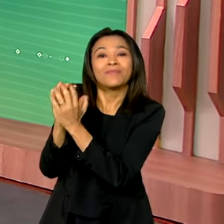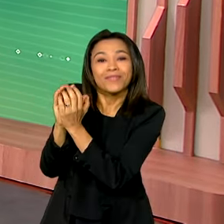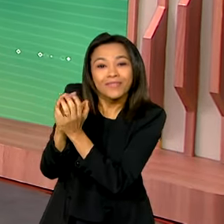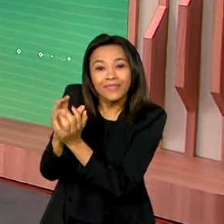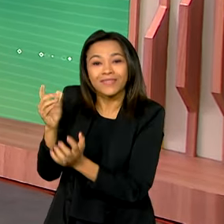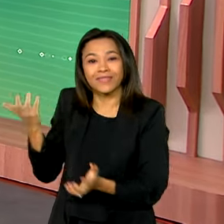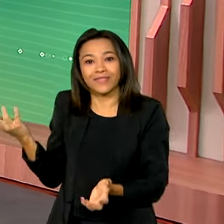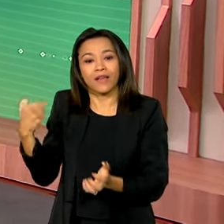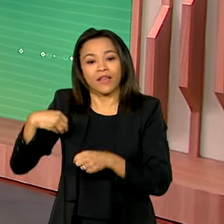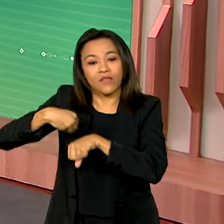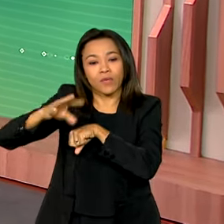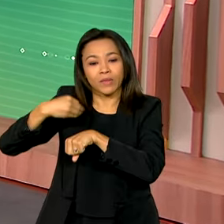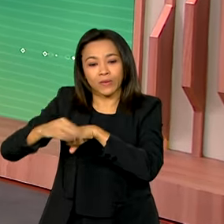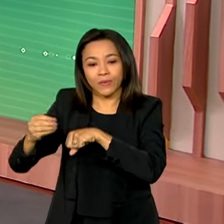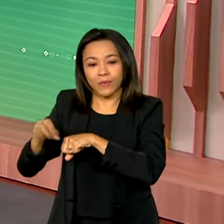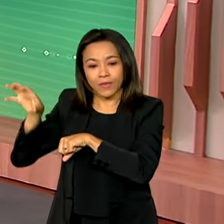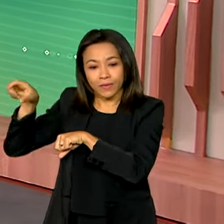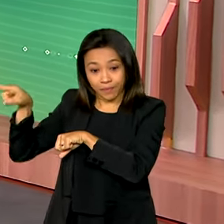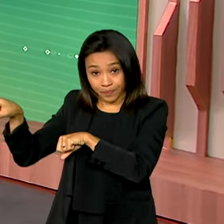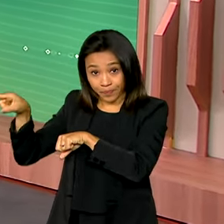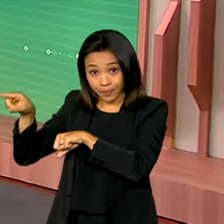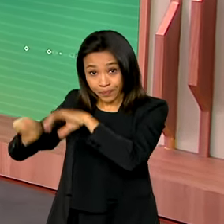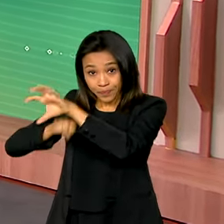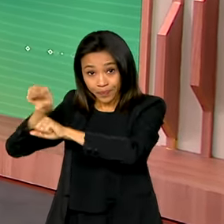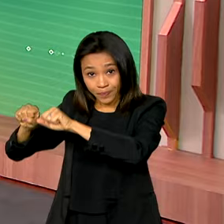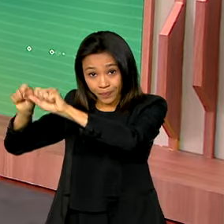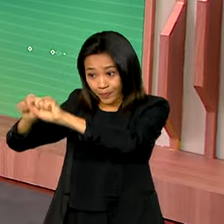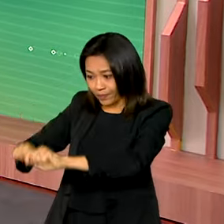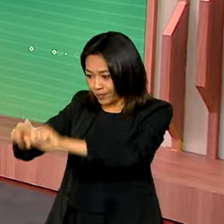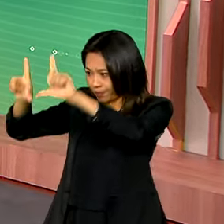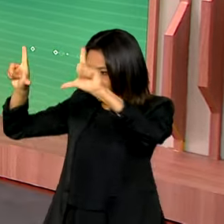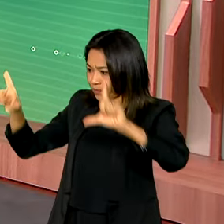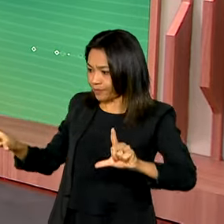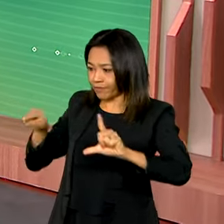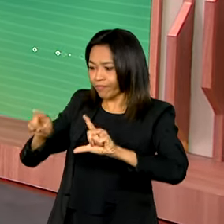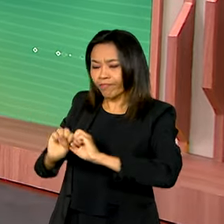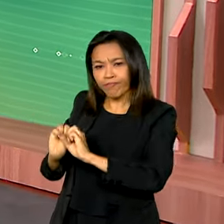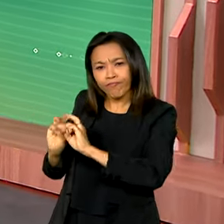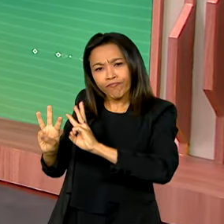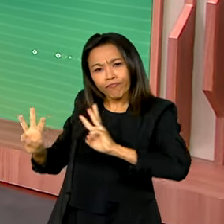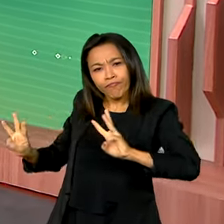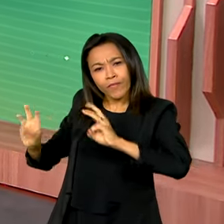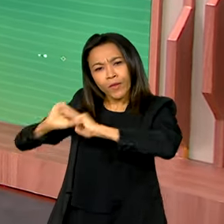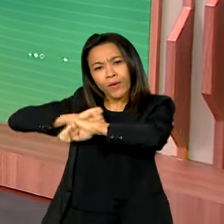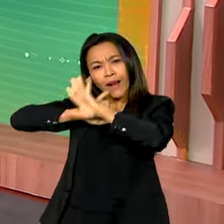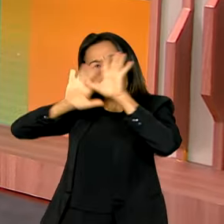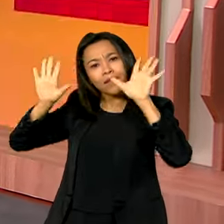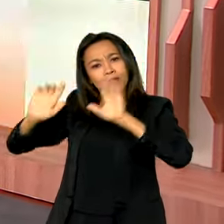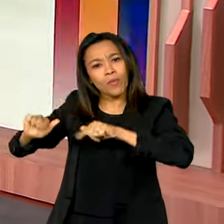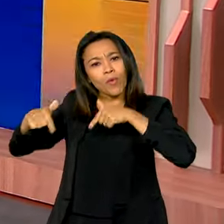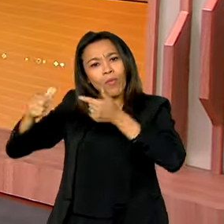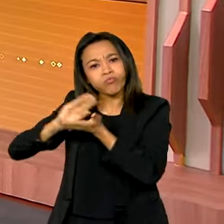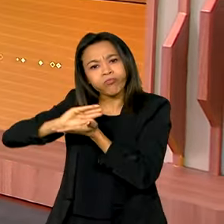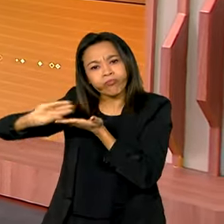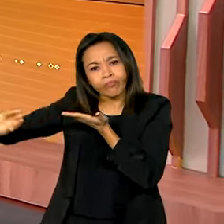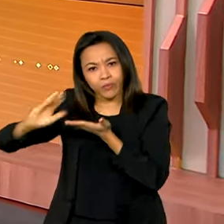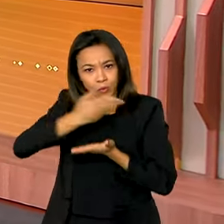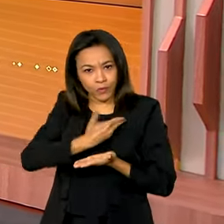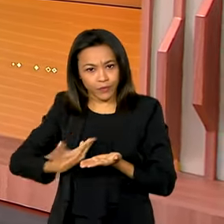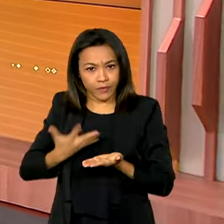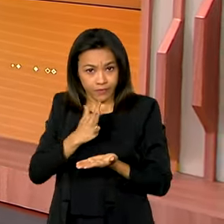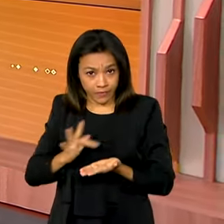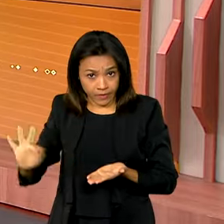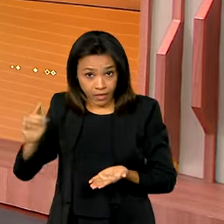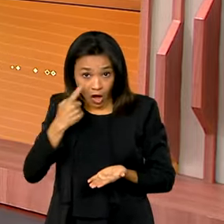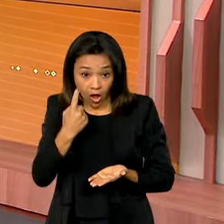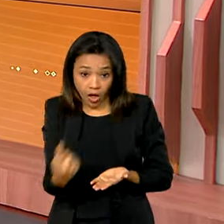Os dados são da plataforma Comunica.br que mostra com transparência os investimentos federais em todo o país. Vamos dar uma olhada então no